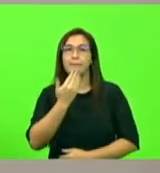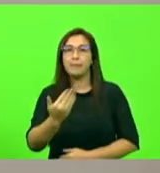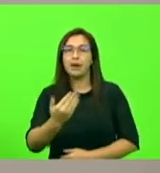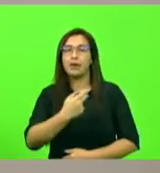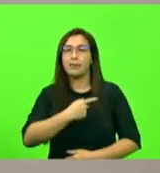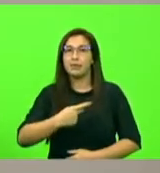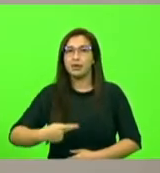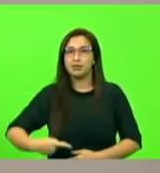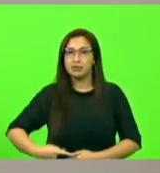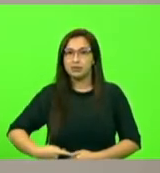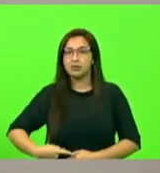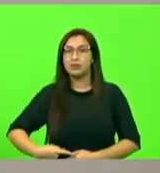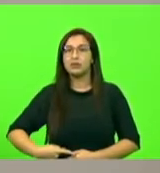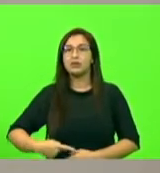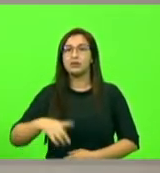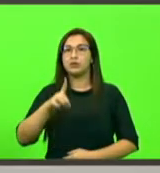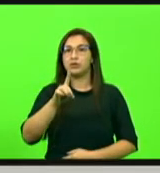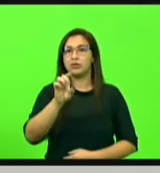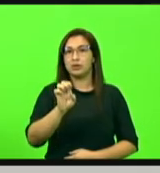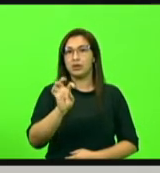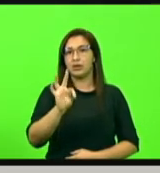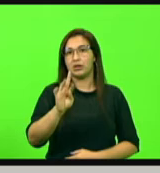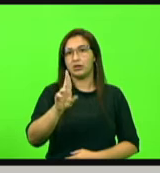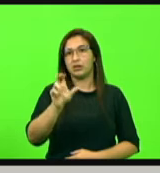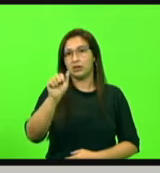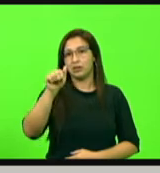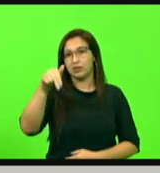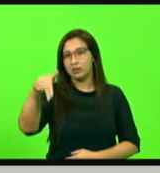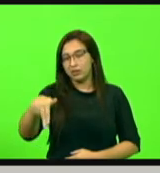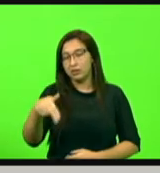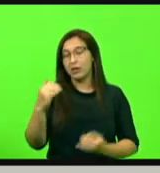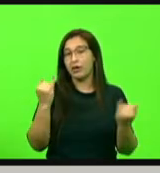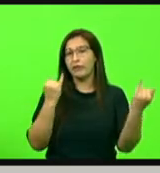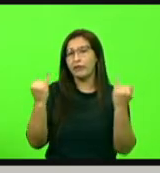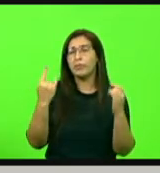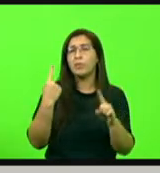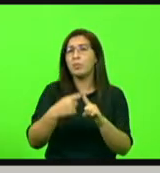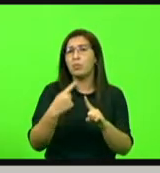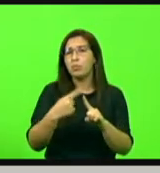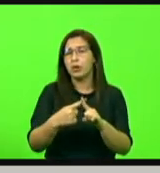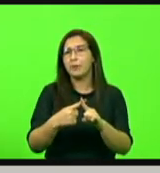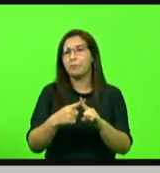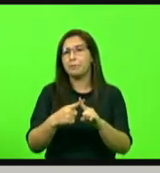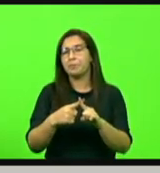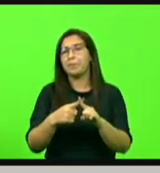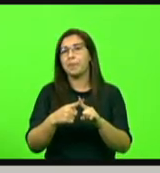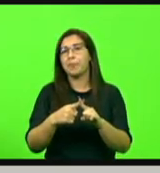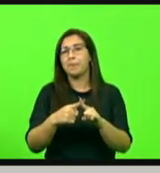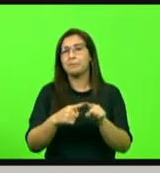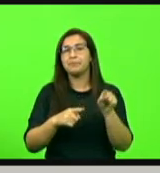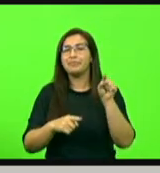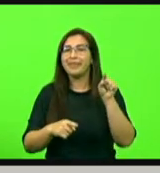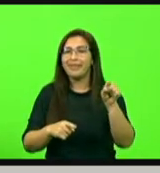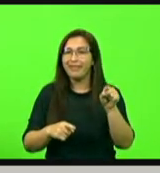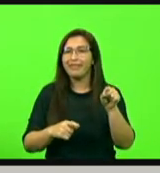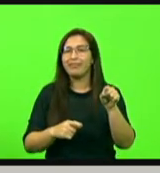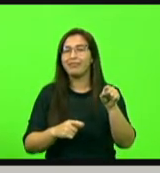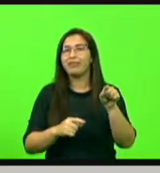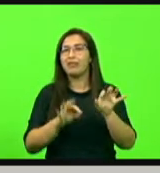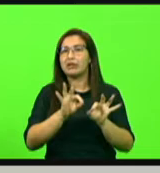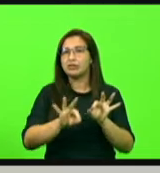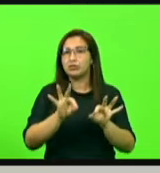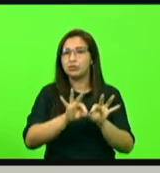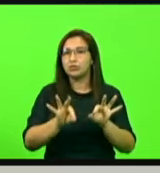a presidente do DETRAN, informações acerca dos motivos pelos quais esta instituição tem